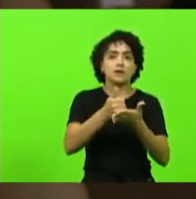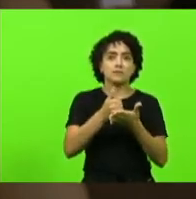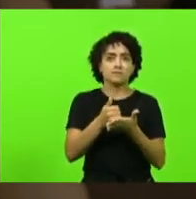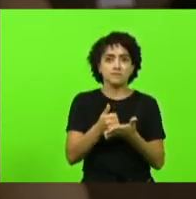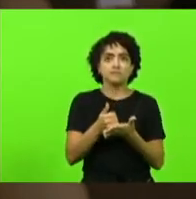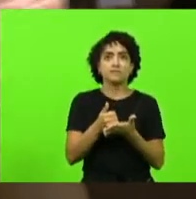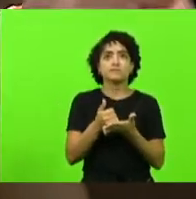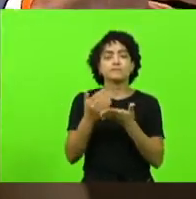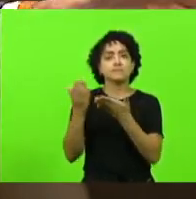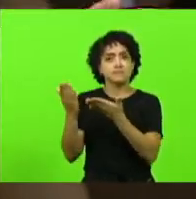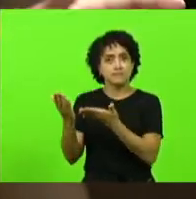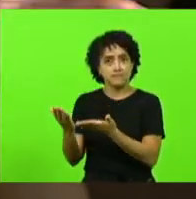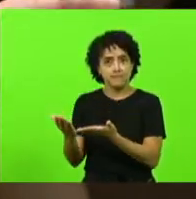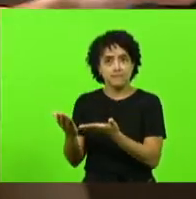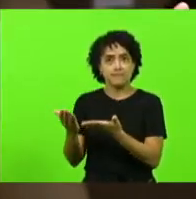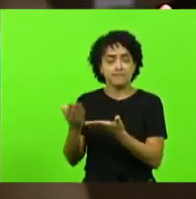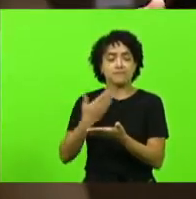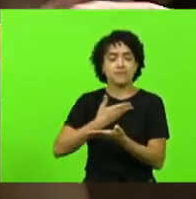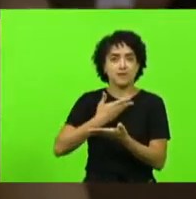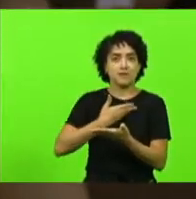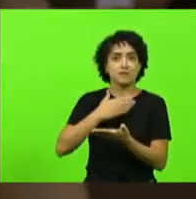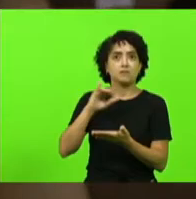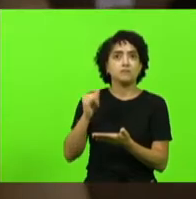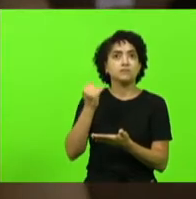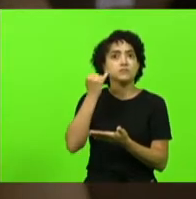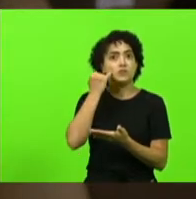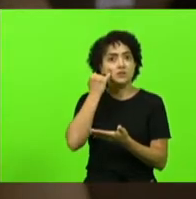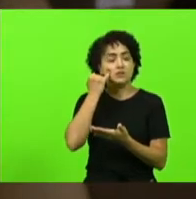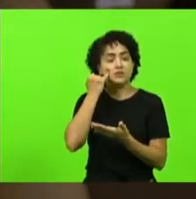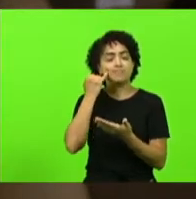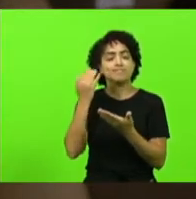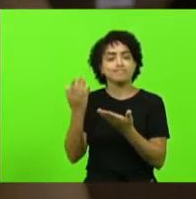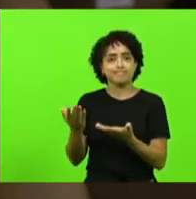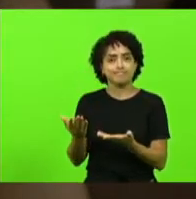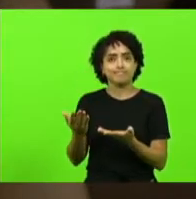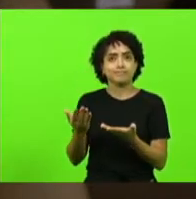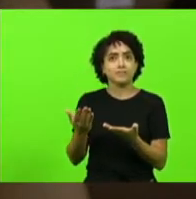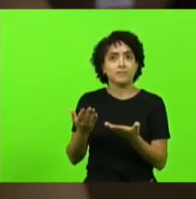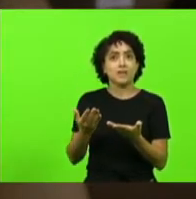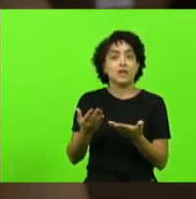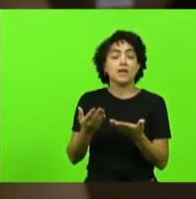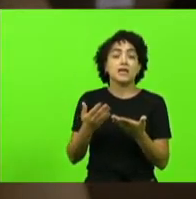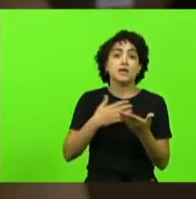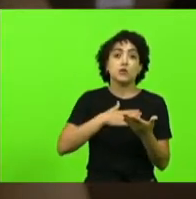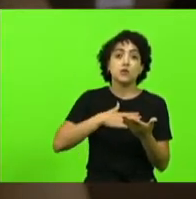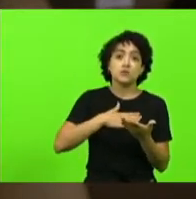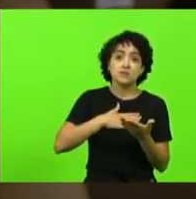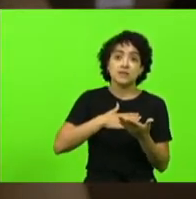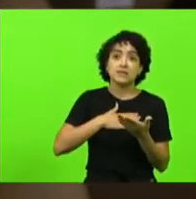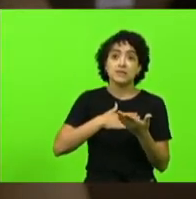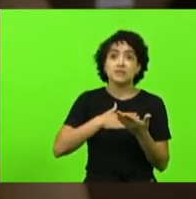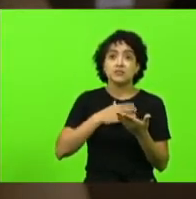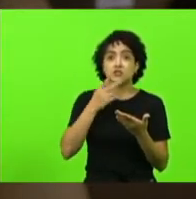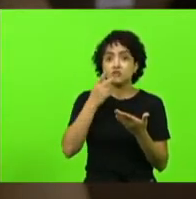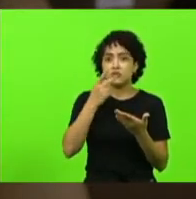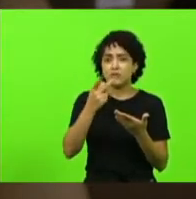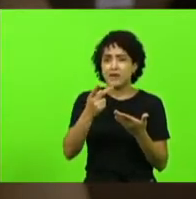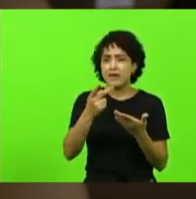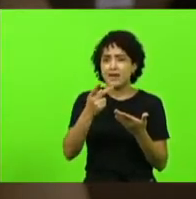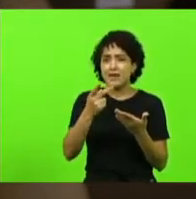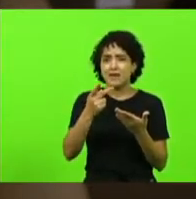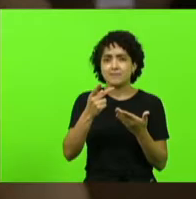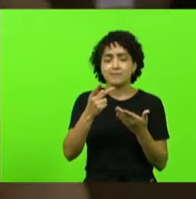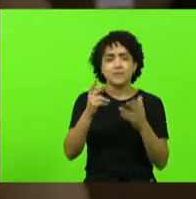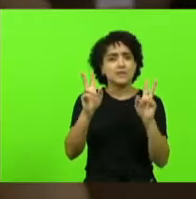passar a palavra para o meu grande amigo e grande deputado Jessel Lopes eu gostaria também de falar sobre rapidamente sobre esse mesmo